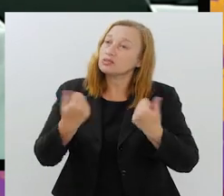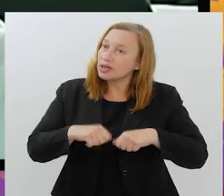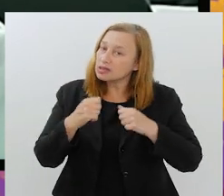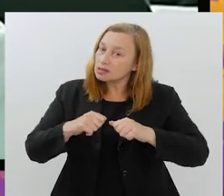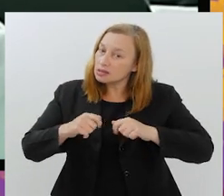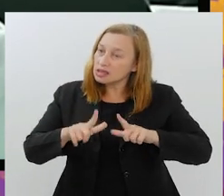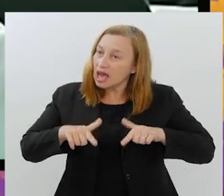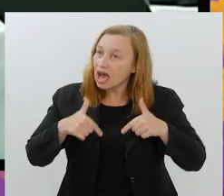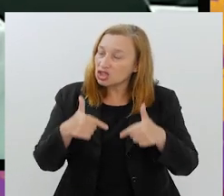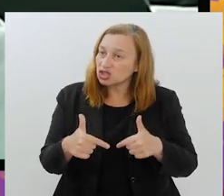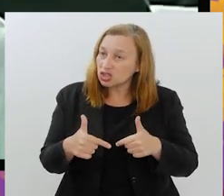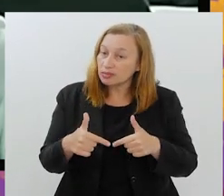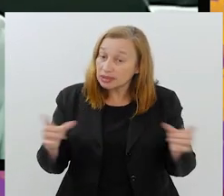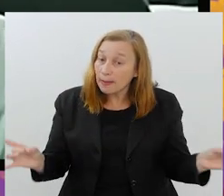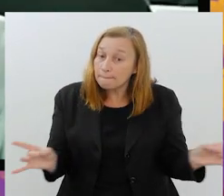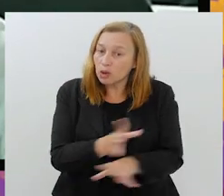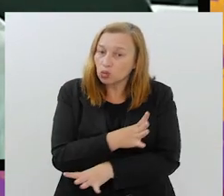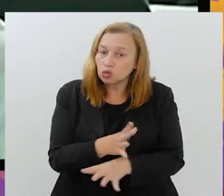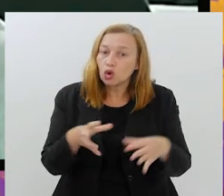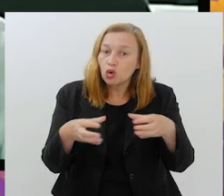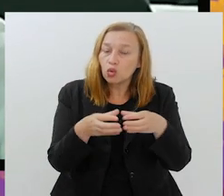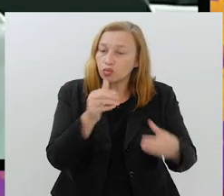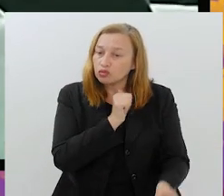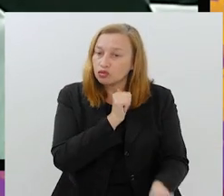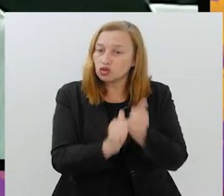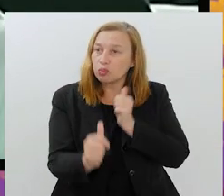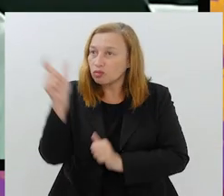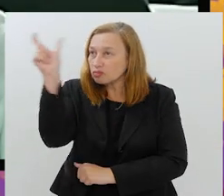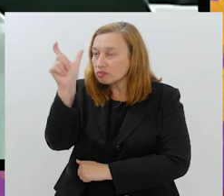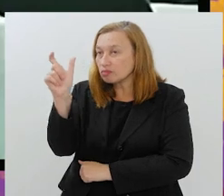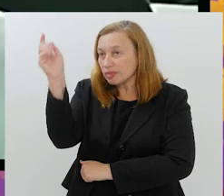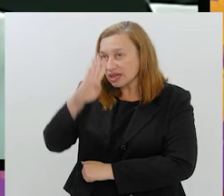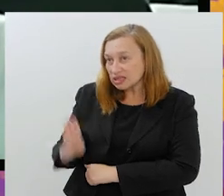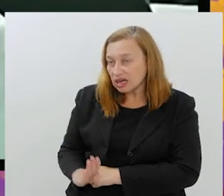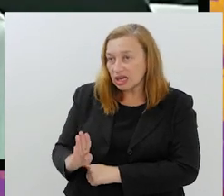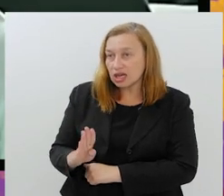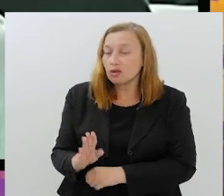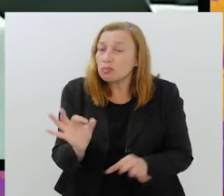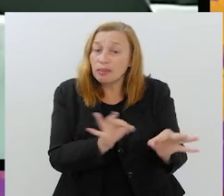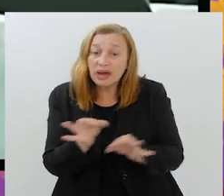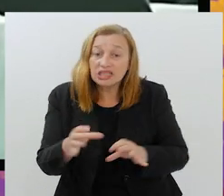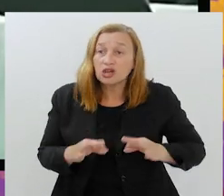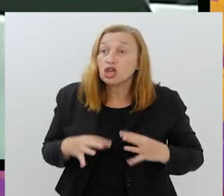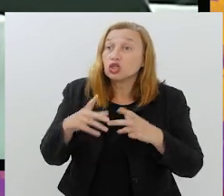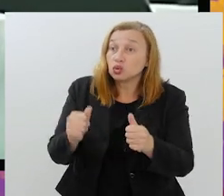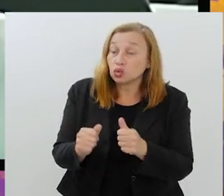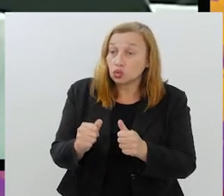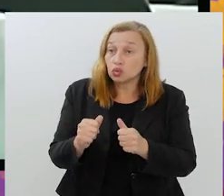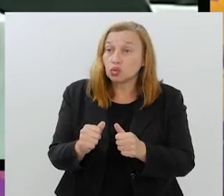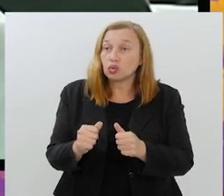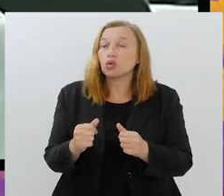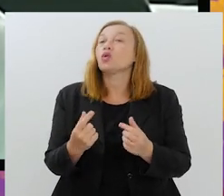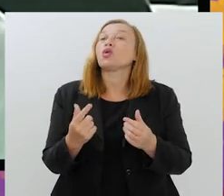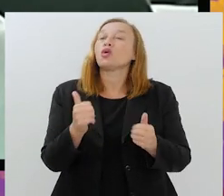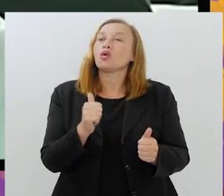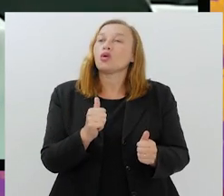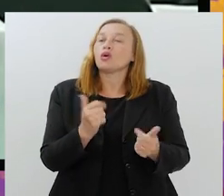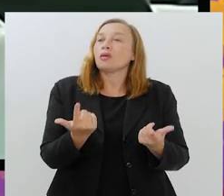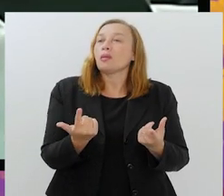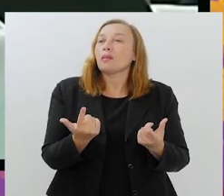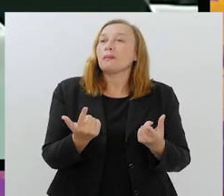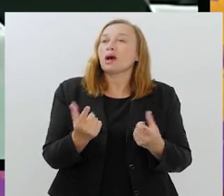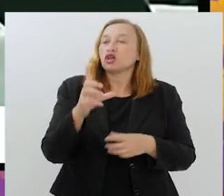precisa chegar na Copa com um time pronto, montado, com variações, com repertório, com uma condição maior de jogo